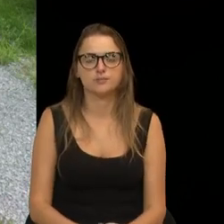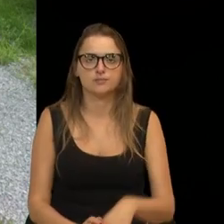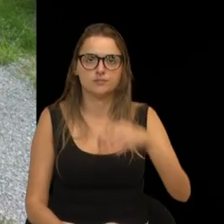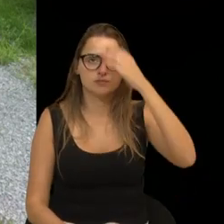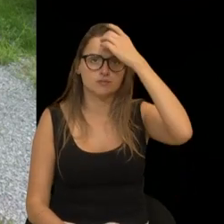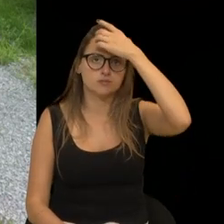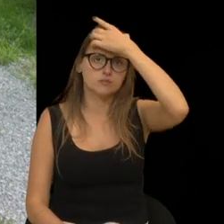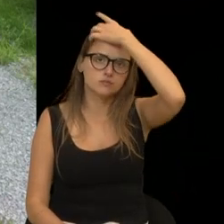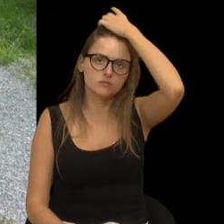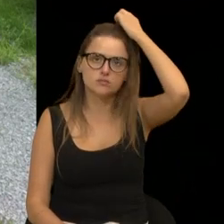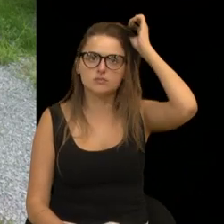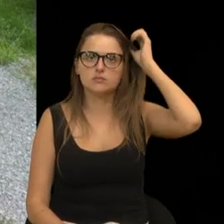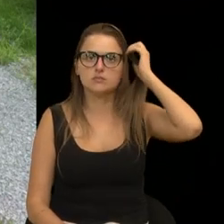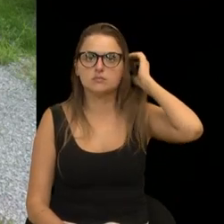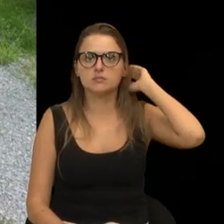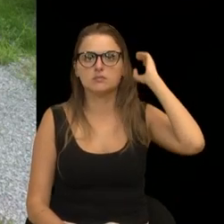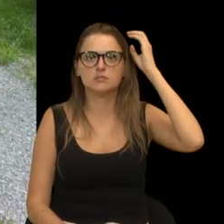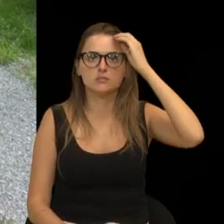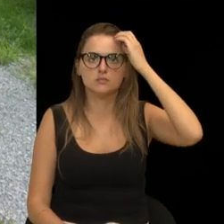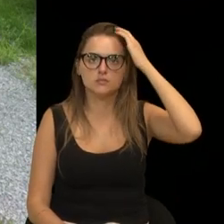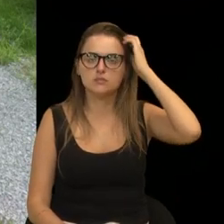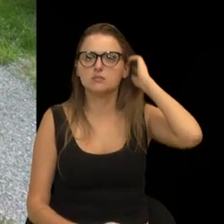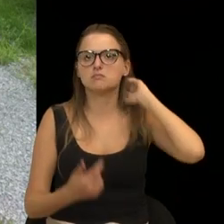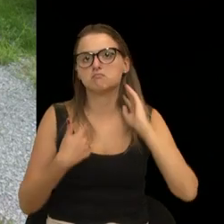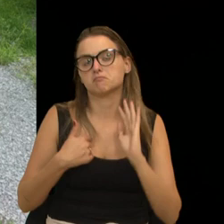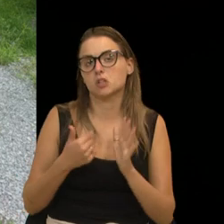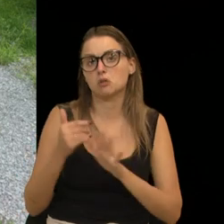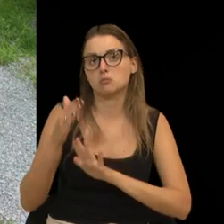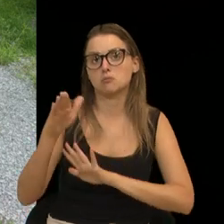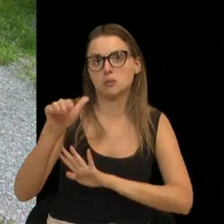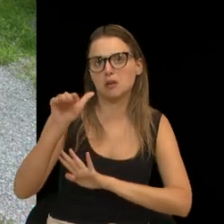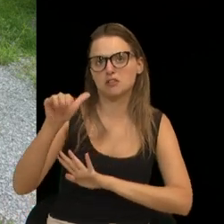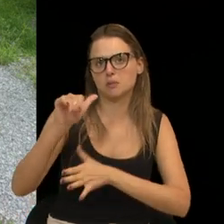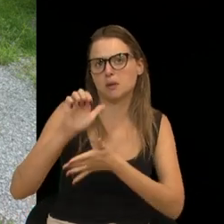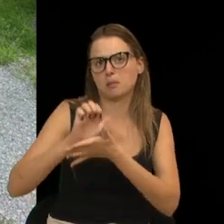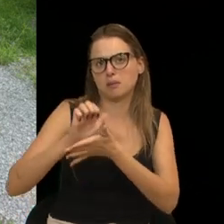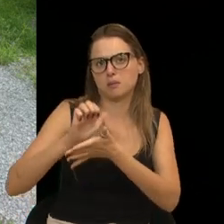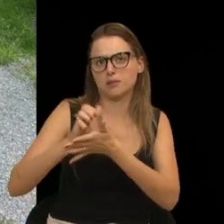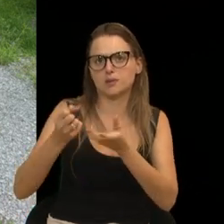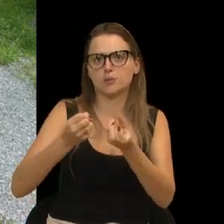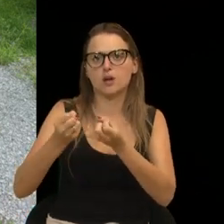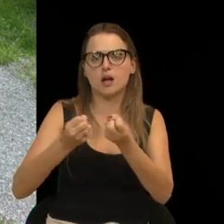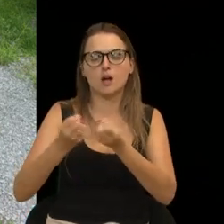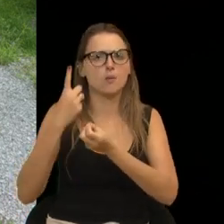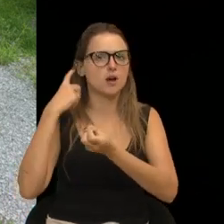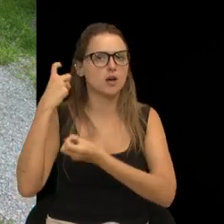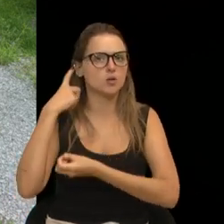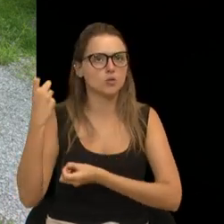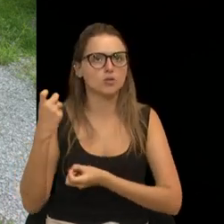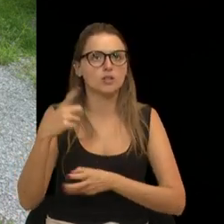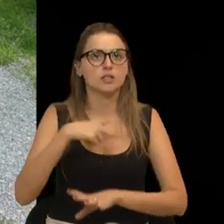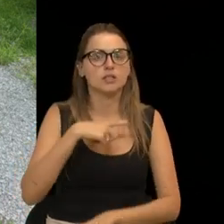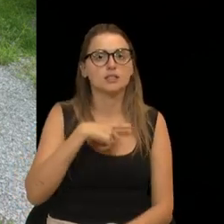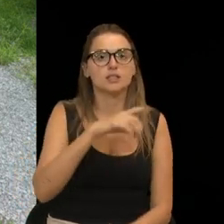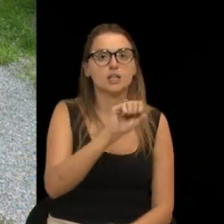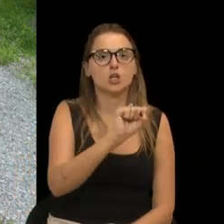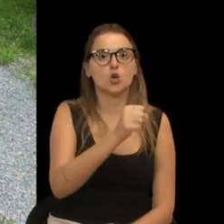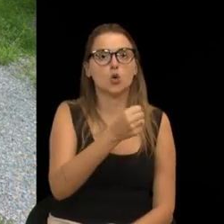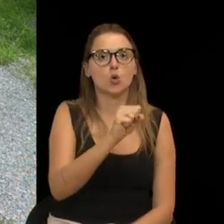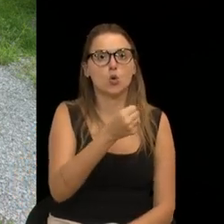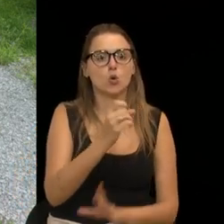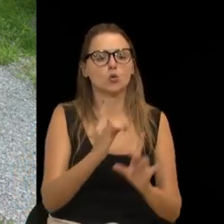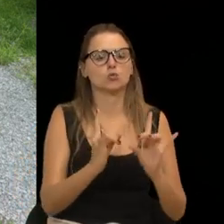E eu comecei, a gente começou a chamar, a buzinar, enfim, e aí, existem oito módulos lá,